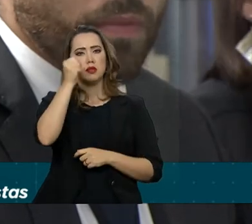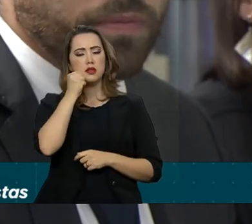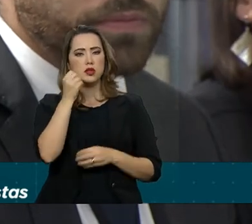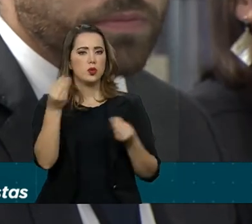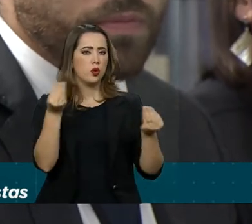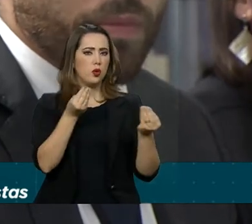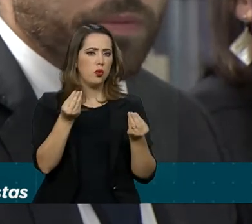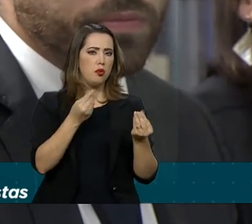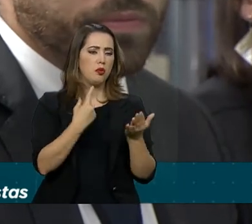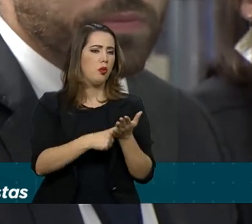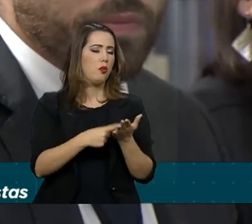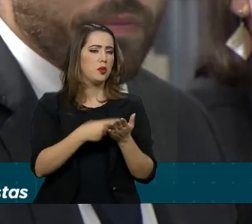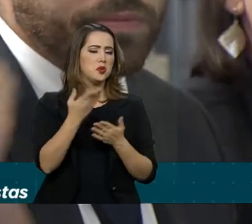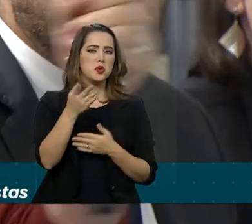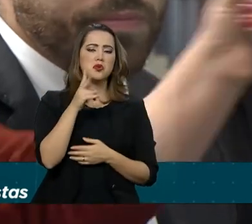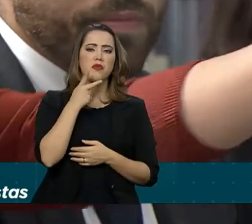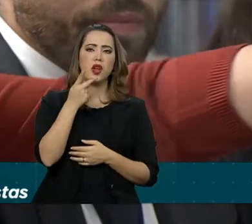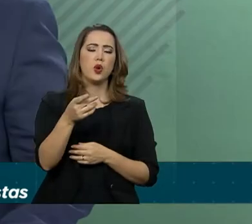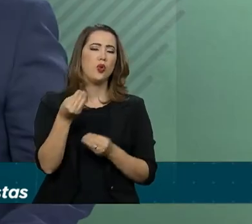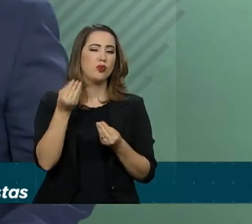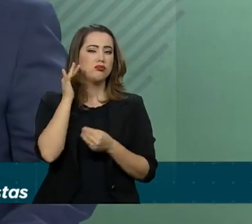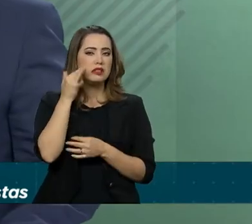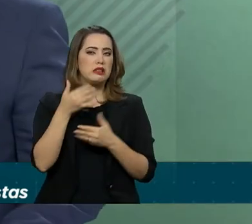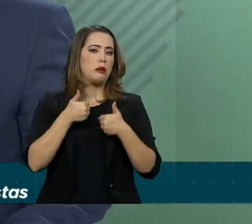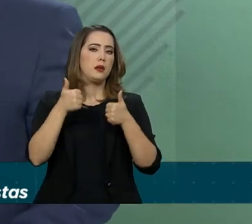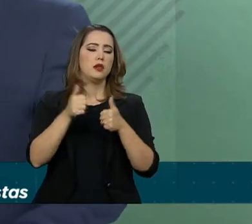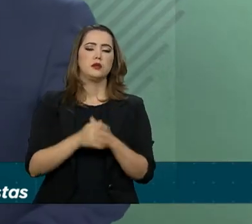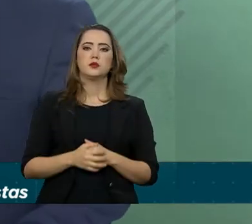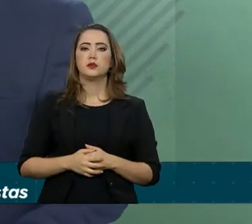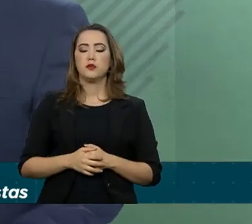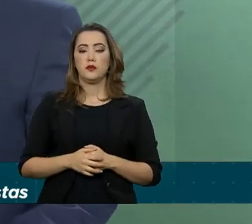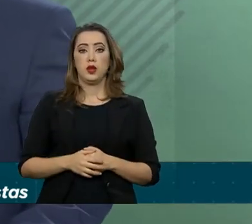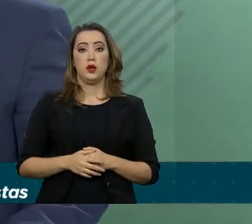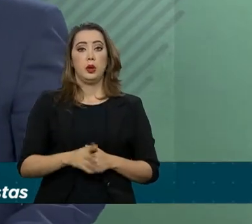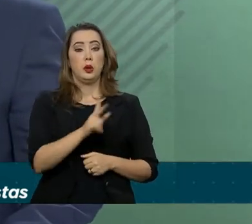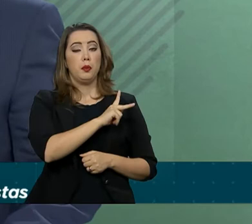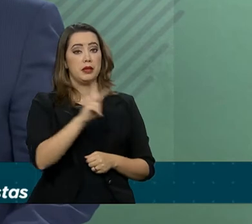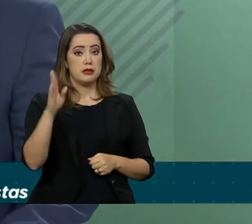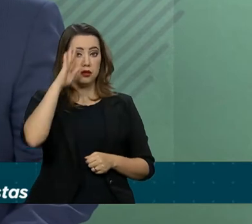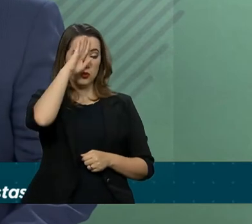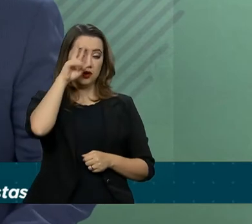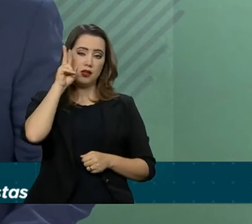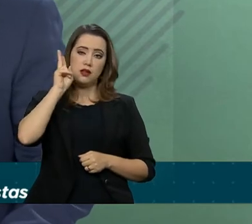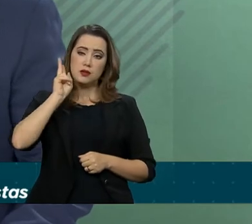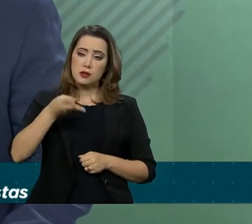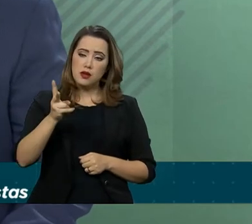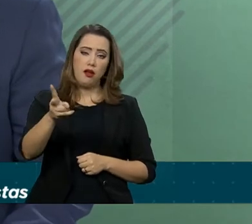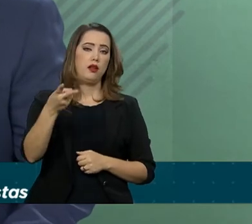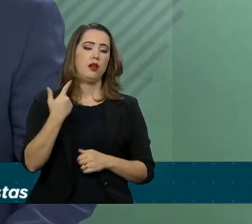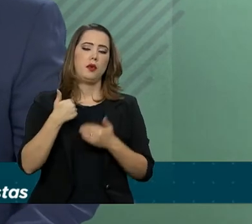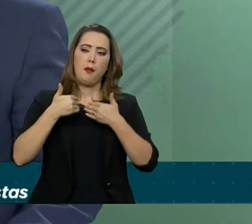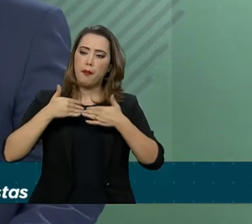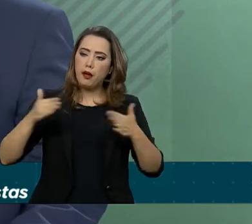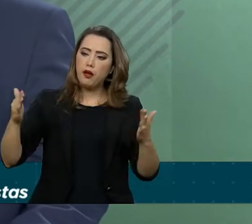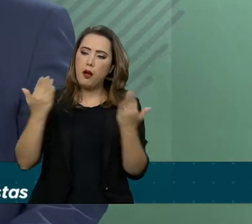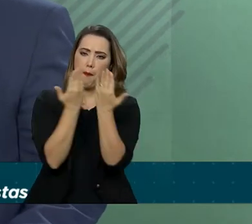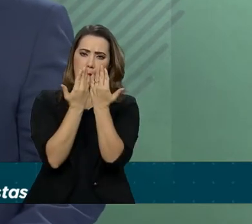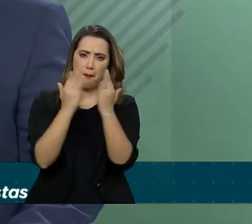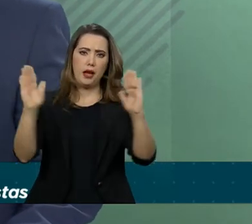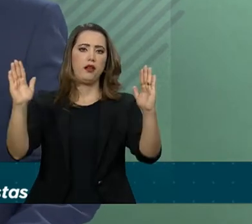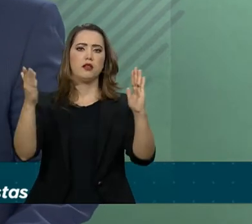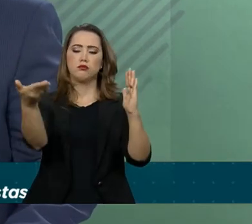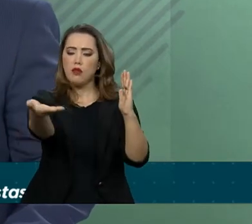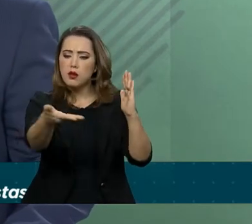melhor essa fala do senhor. Obrigada. Como de costume, o presidente, sim, tem as portas abertas aos parlamentares que